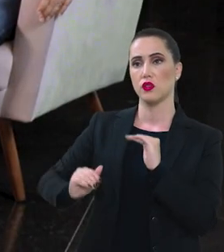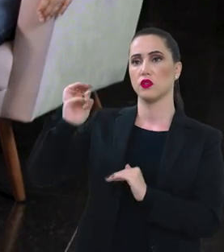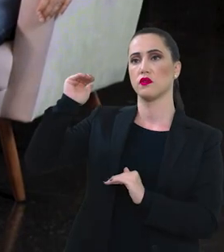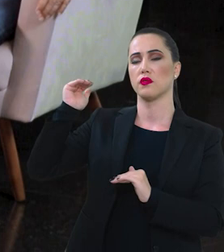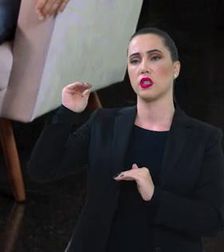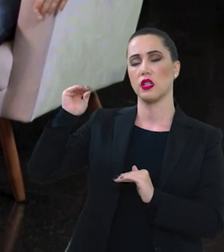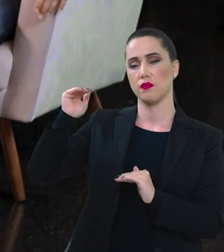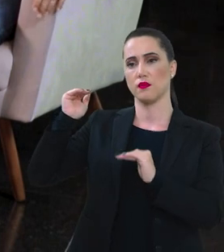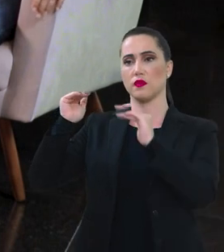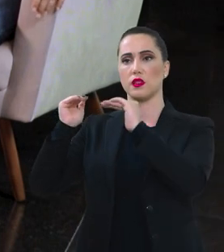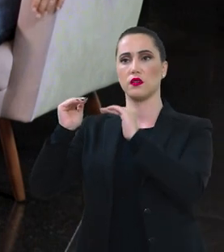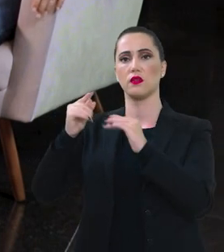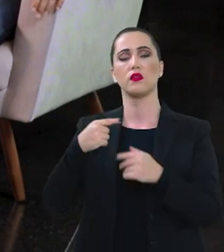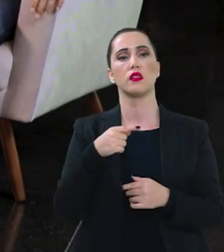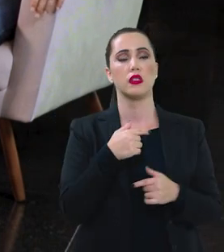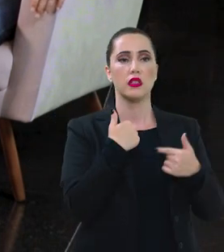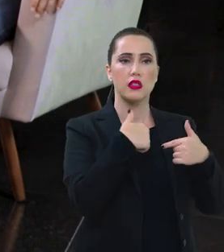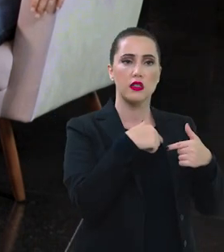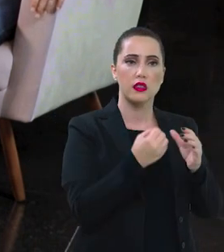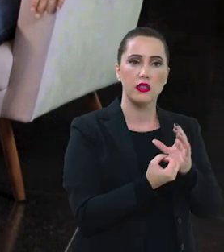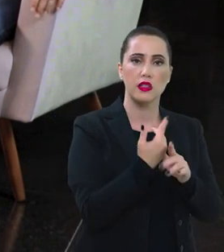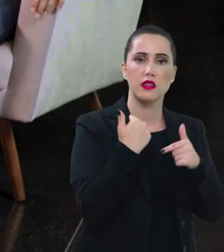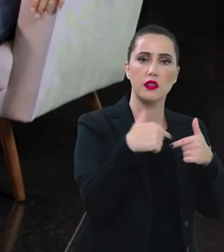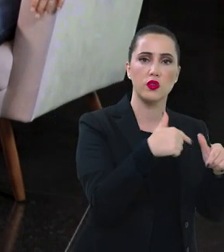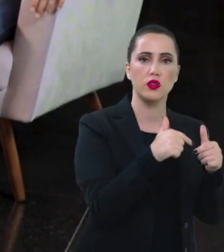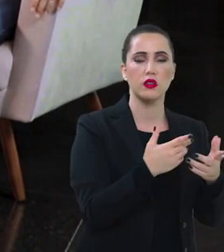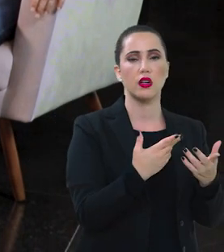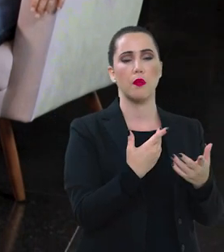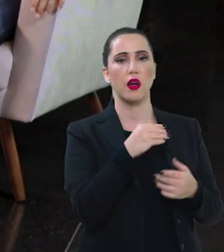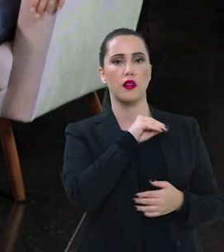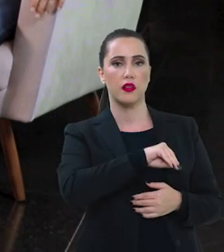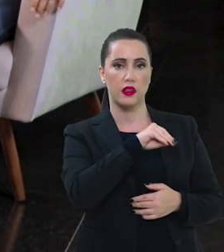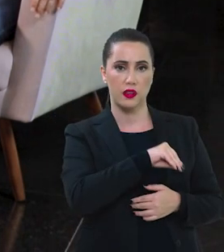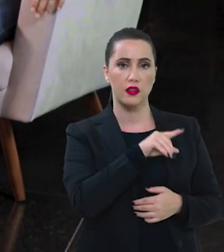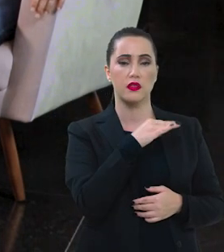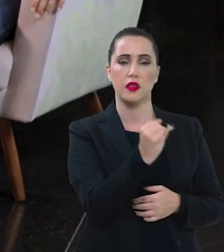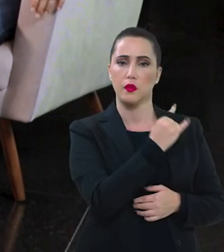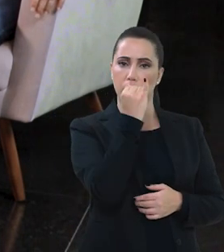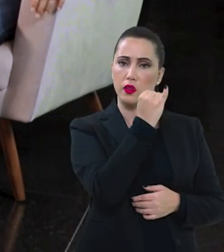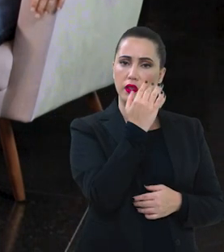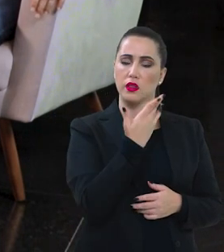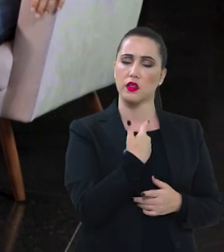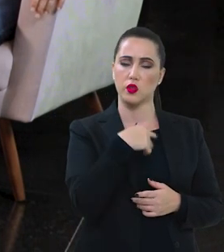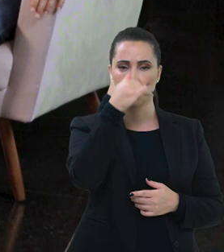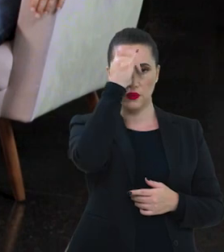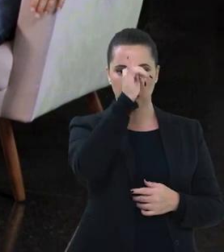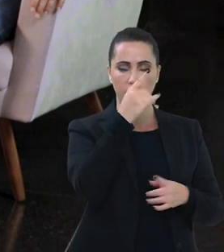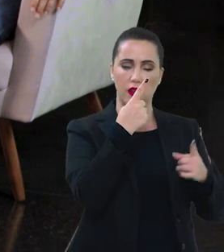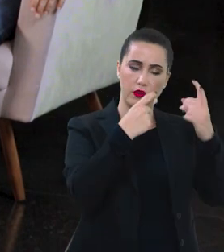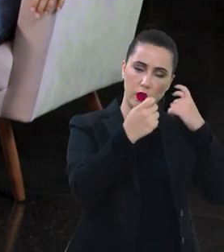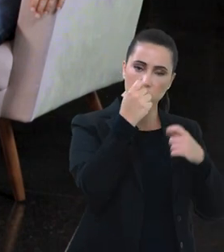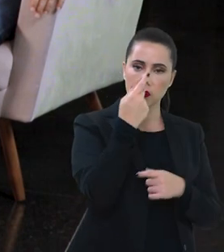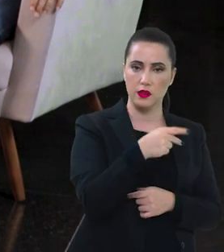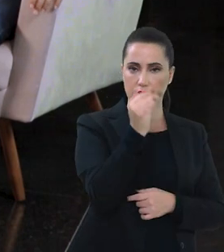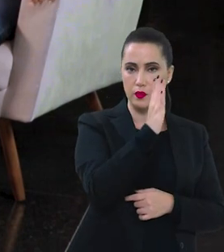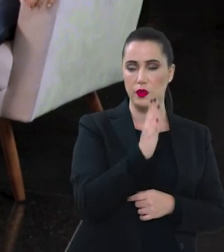essa é central geração de emprego distribuição de renda isso é fundamental para o combate à violência no Brasil